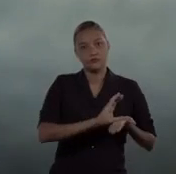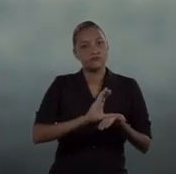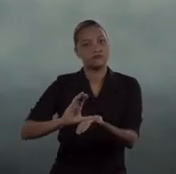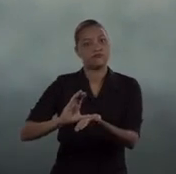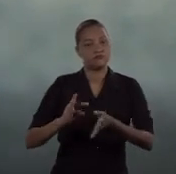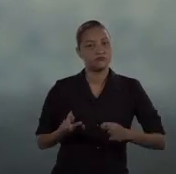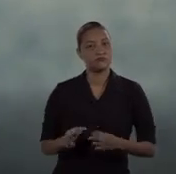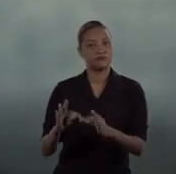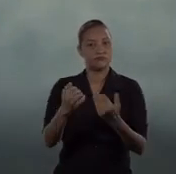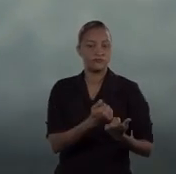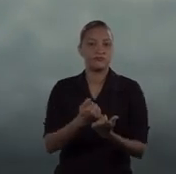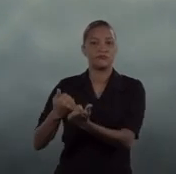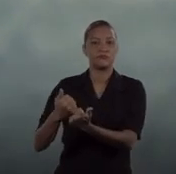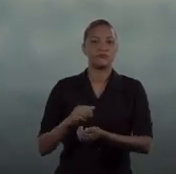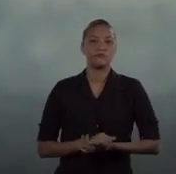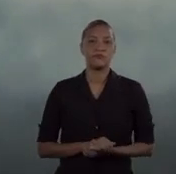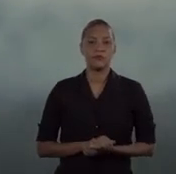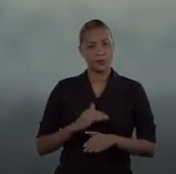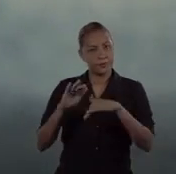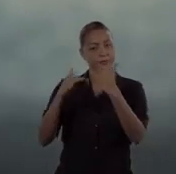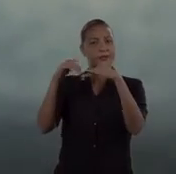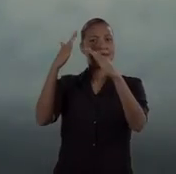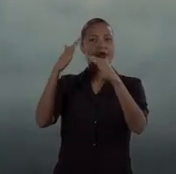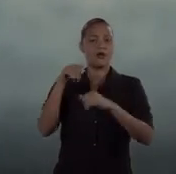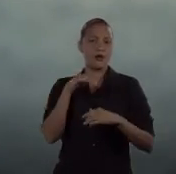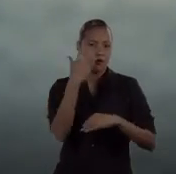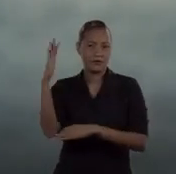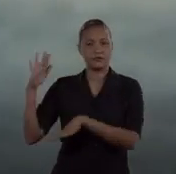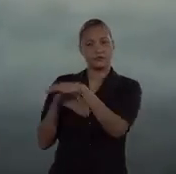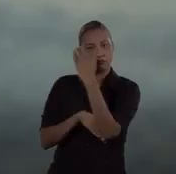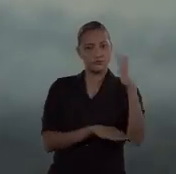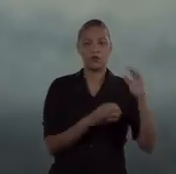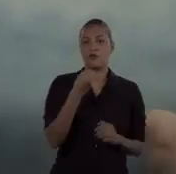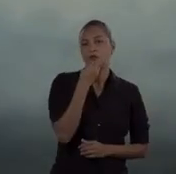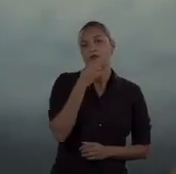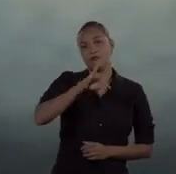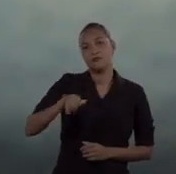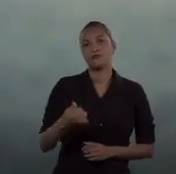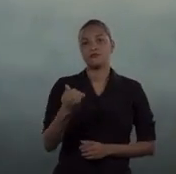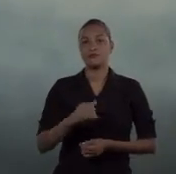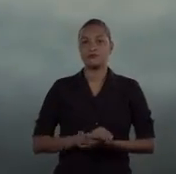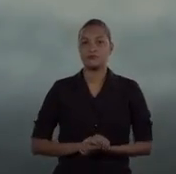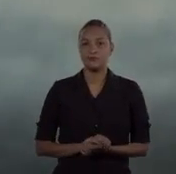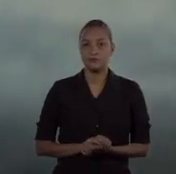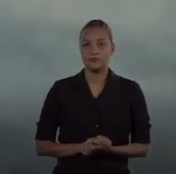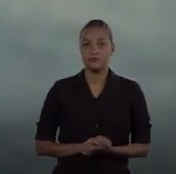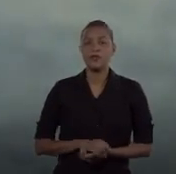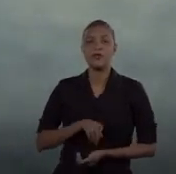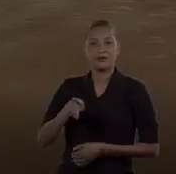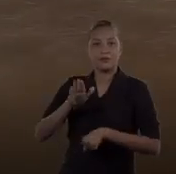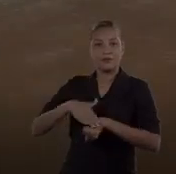com assistência técnica, financiamento, para que a gente possa tirar o maior proveito da nossa natureza e da sua